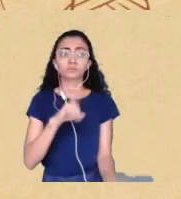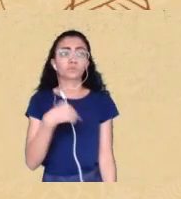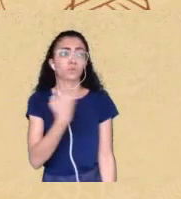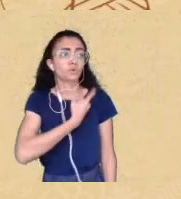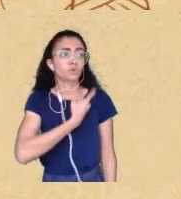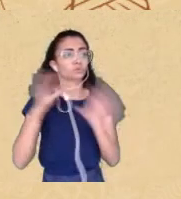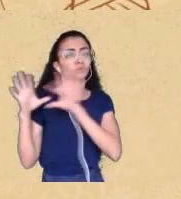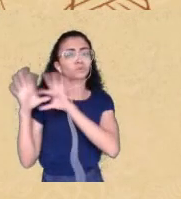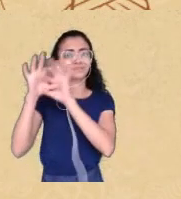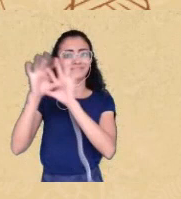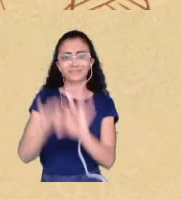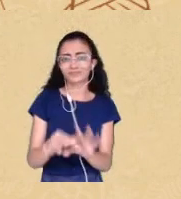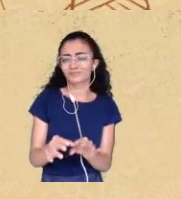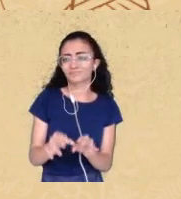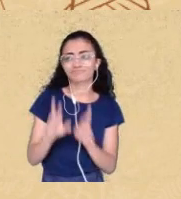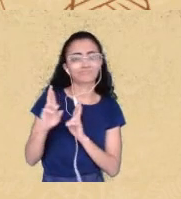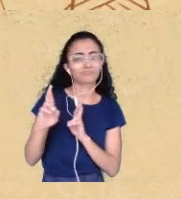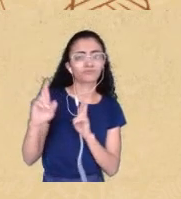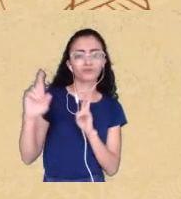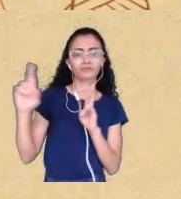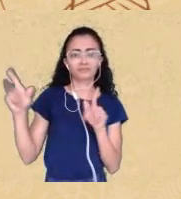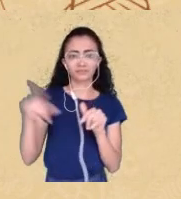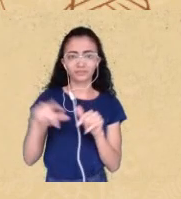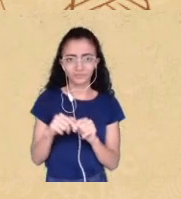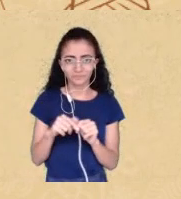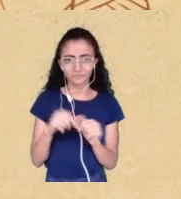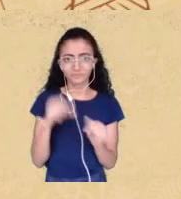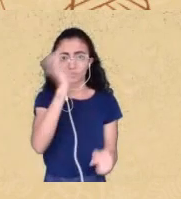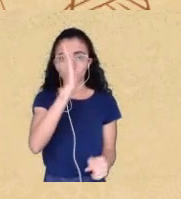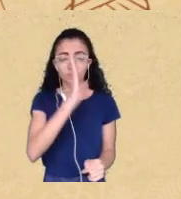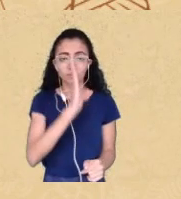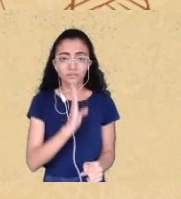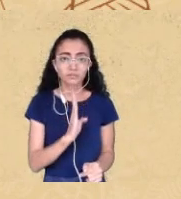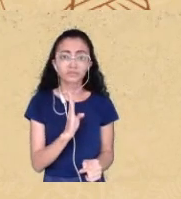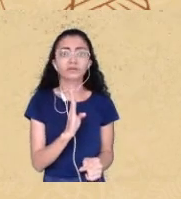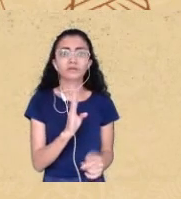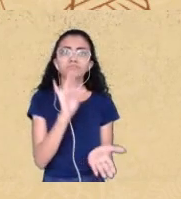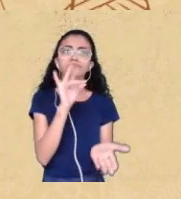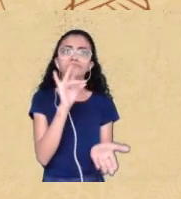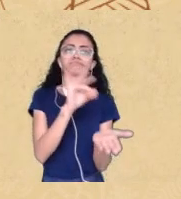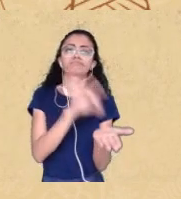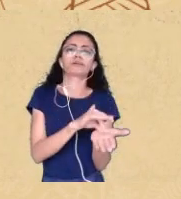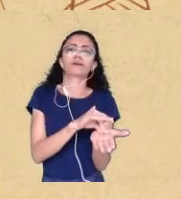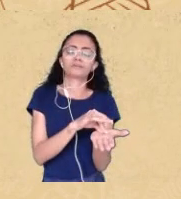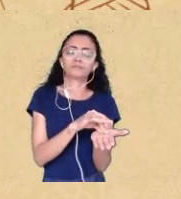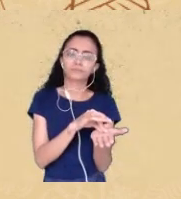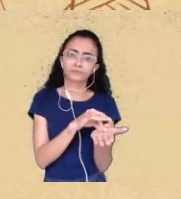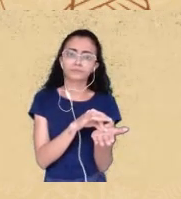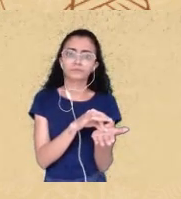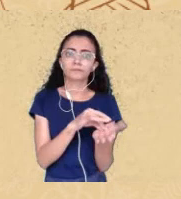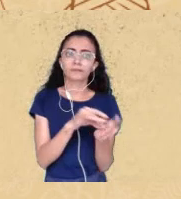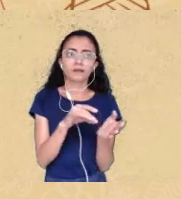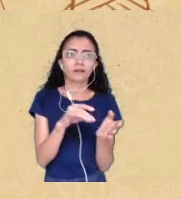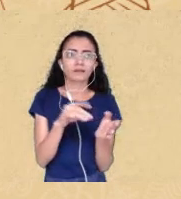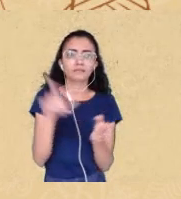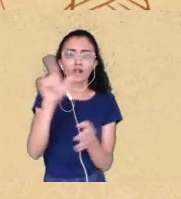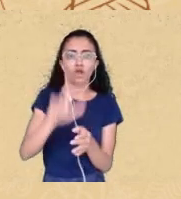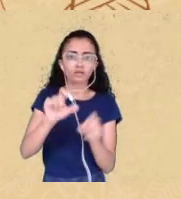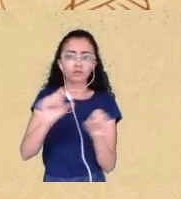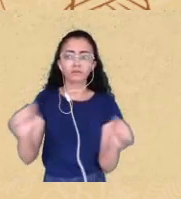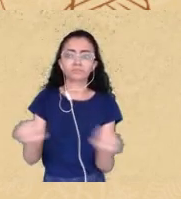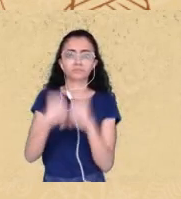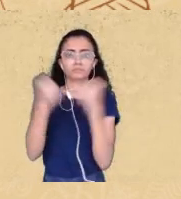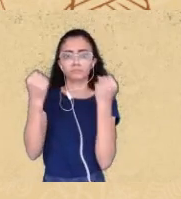dessa nação brasileira realmente de fato quebrar essa lógica e